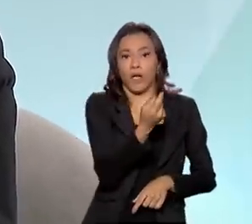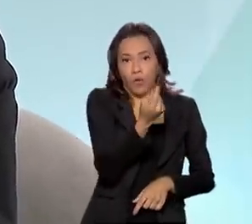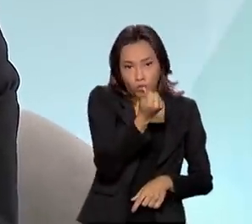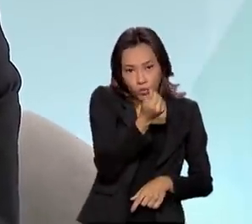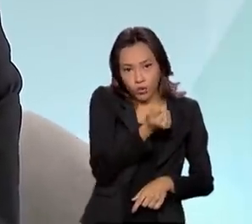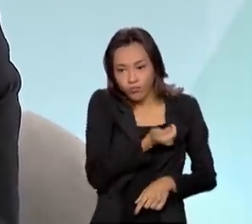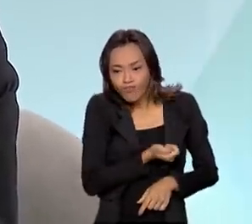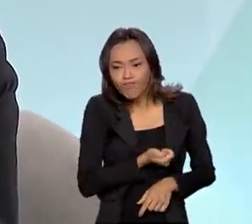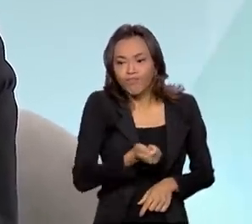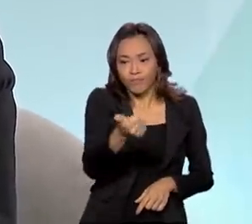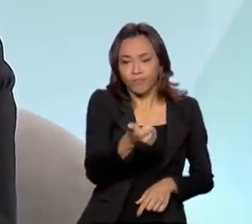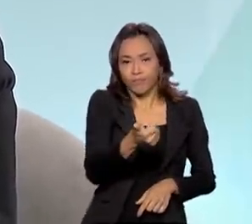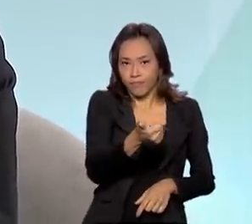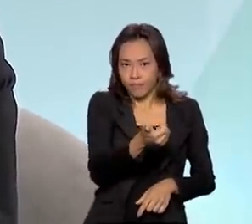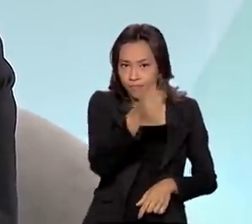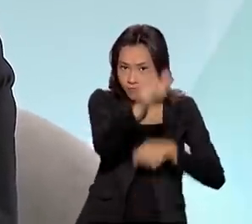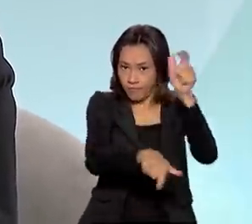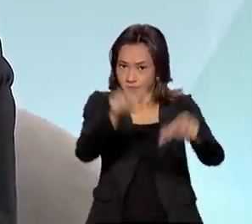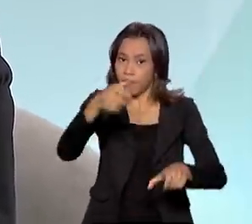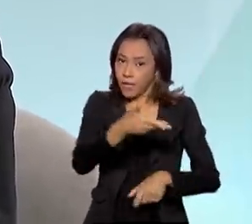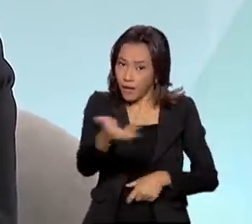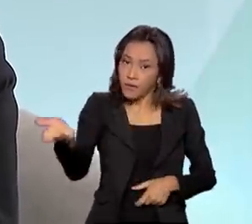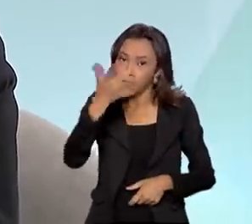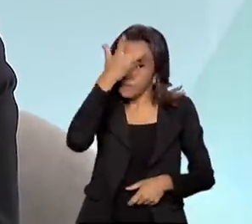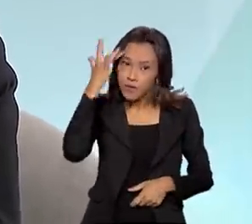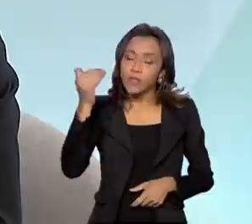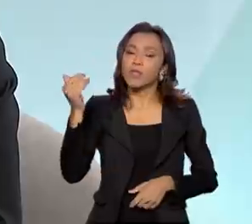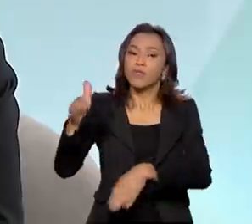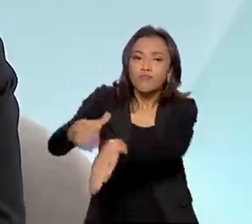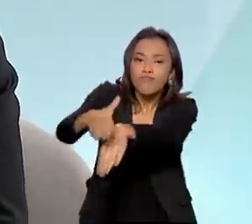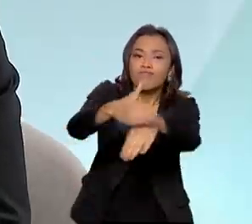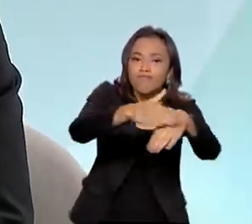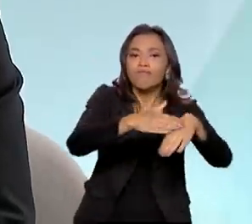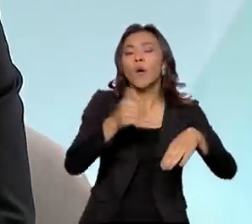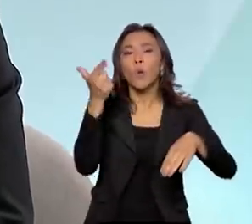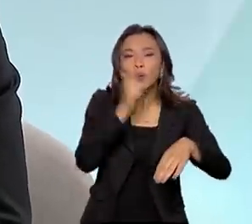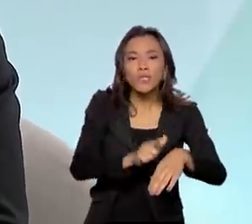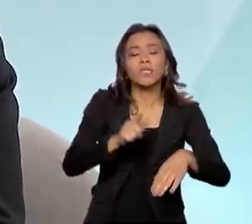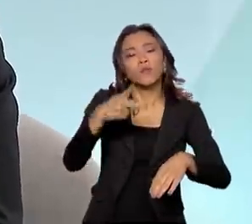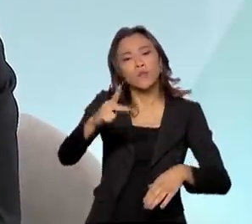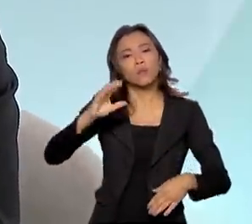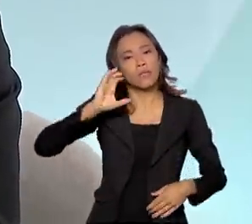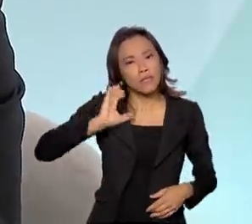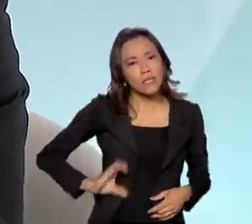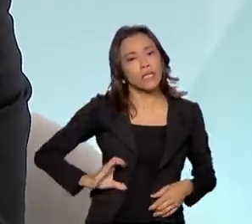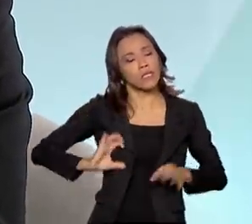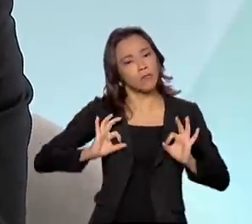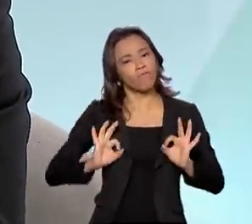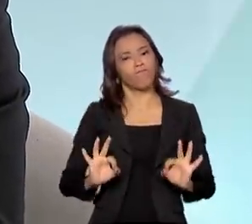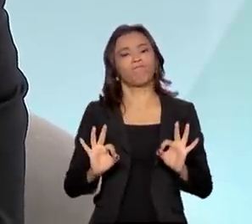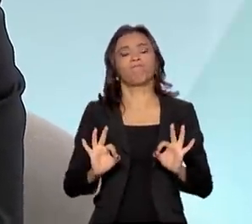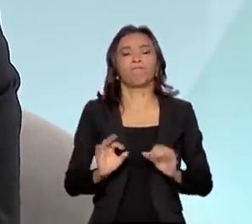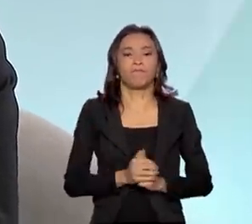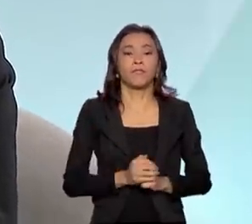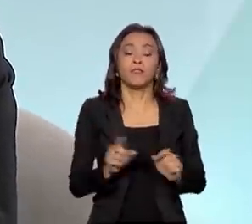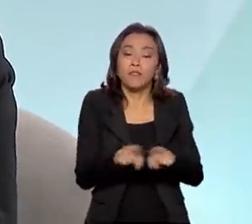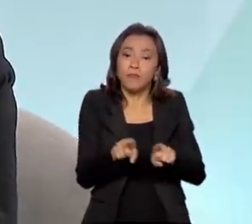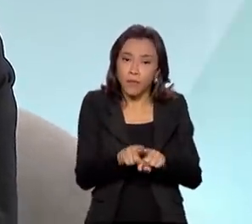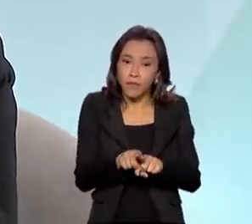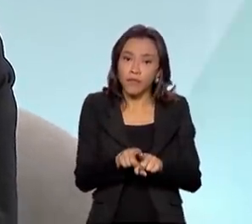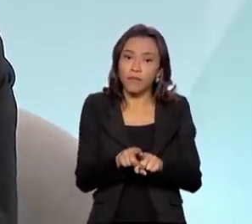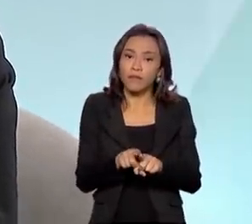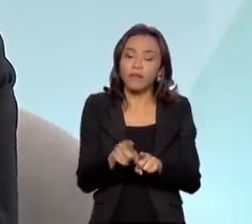beneficiários para que eles consigam, sim, cada vez mais, ter não só acesso à sua cidadania plena, como também encontrar